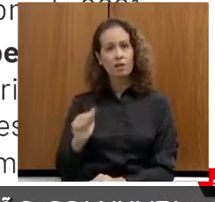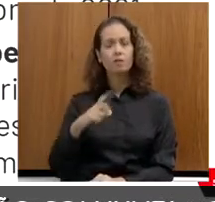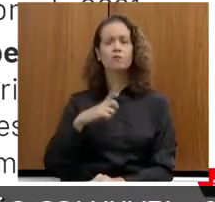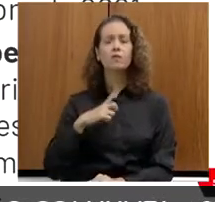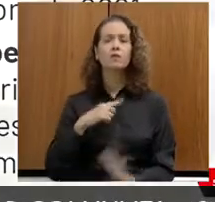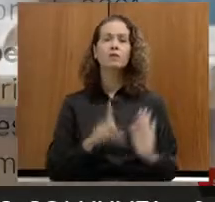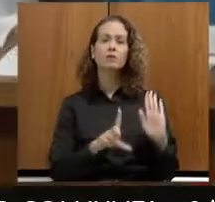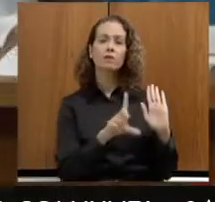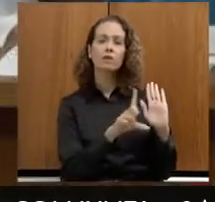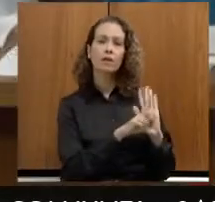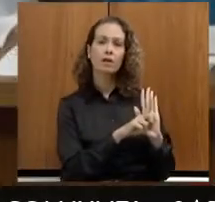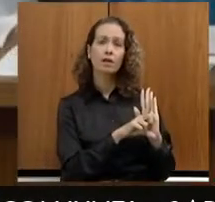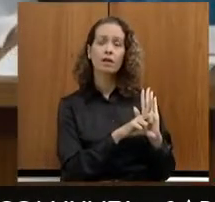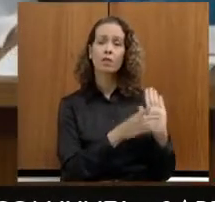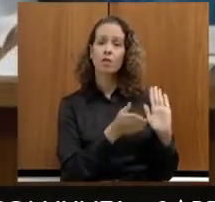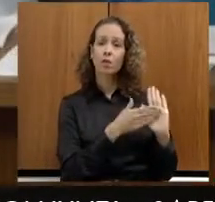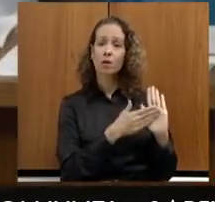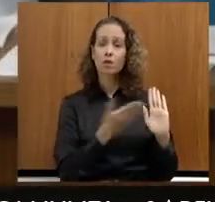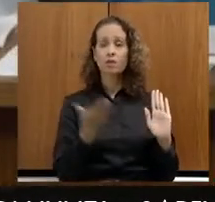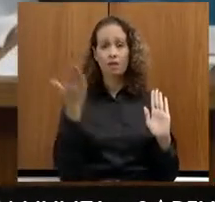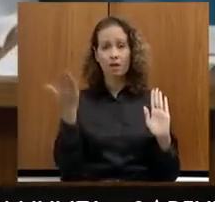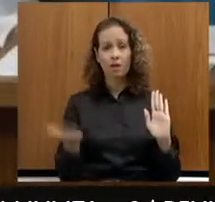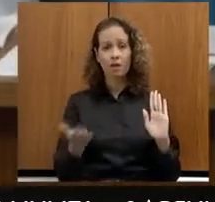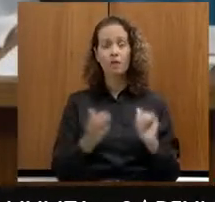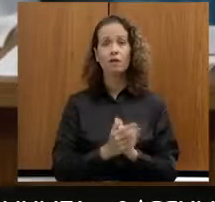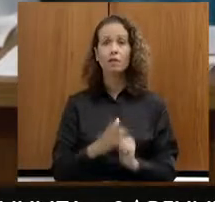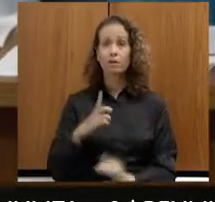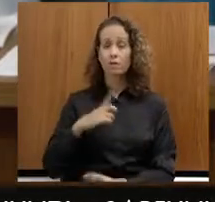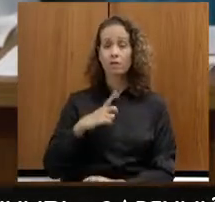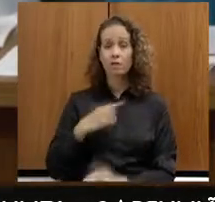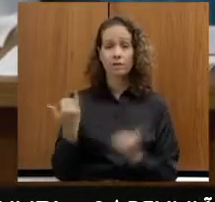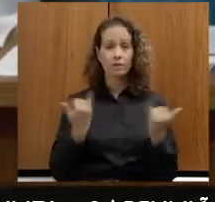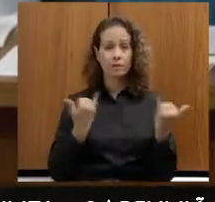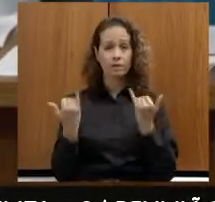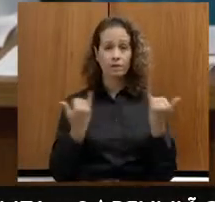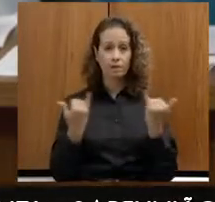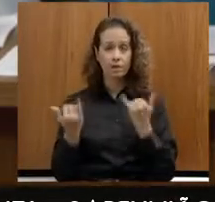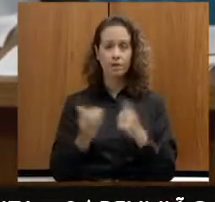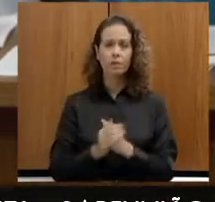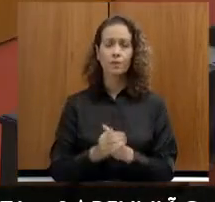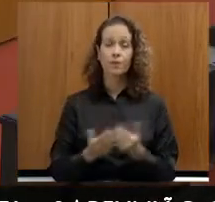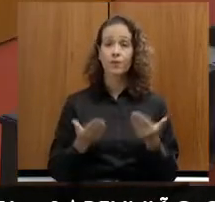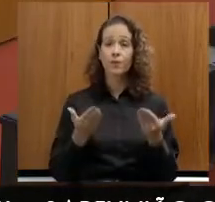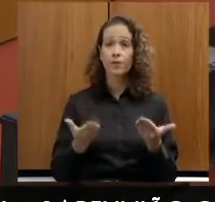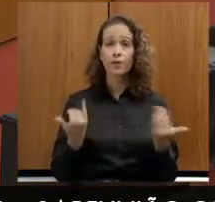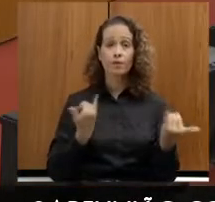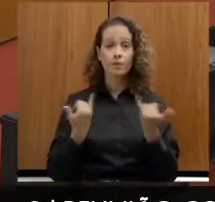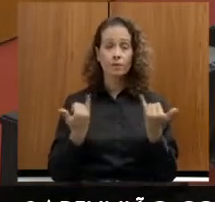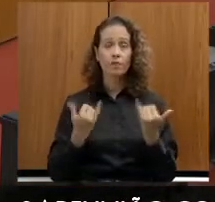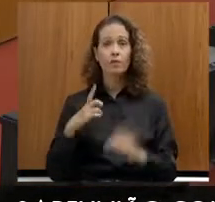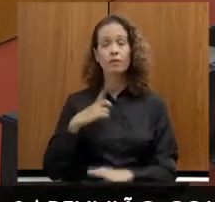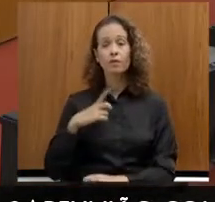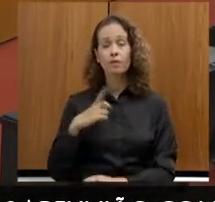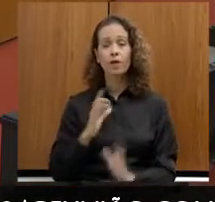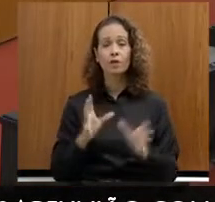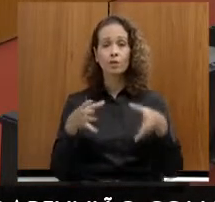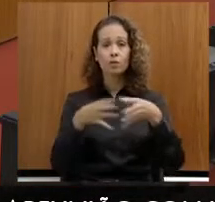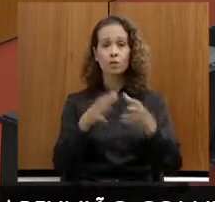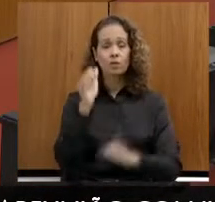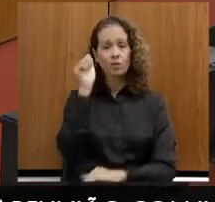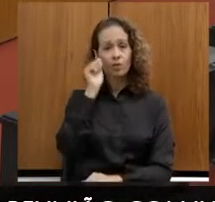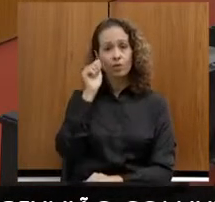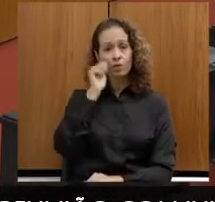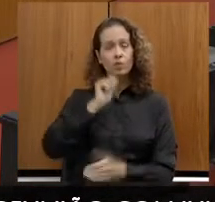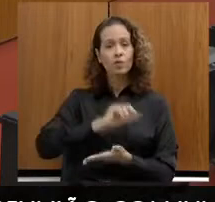proposta por ela, nós desenvolvemos esse banco. Esse é um banco que inclui mulheres em situação